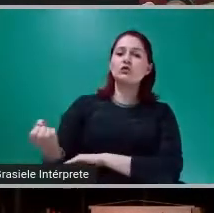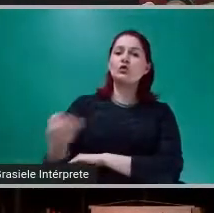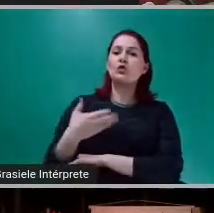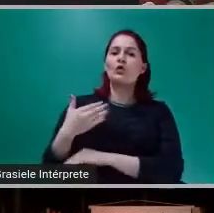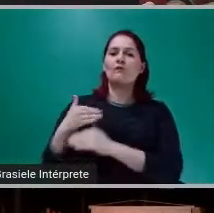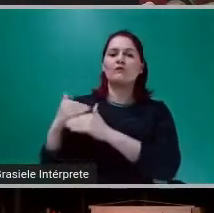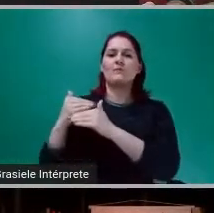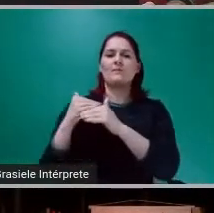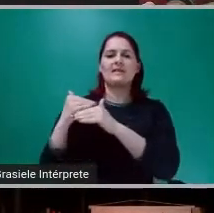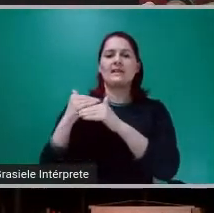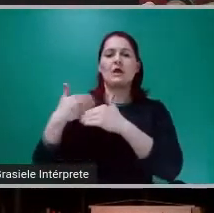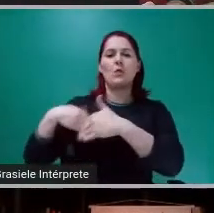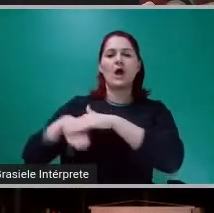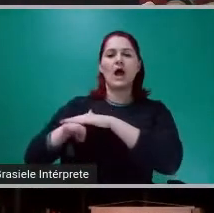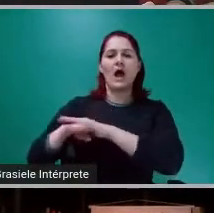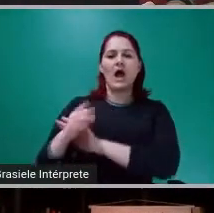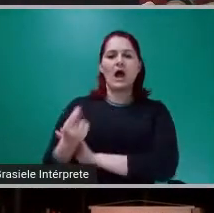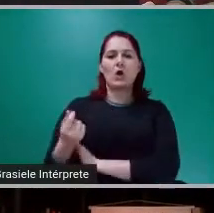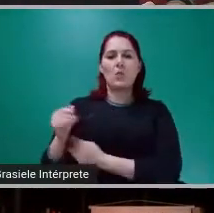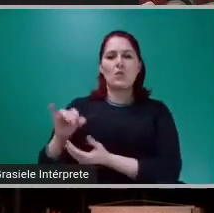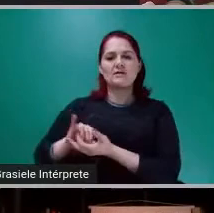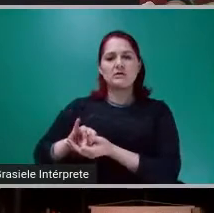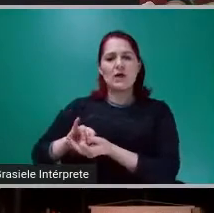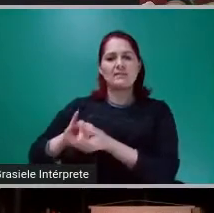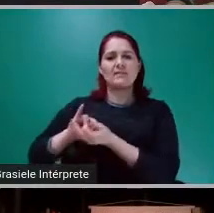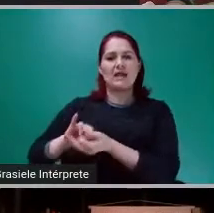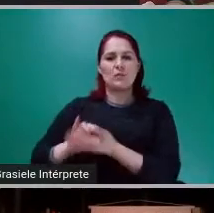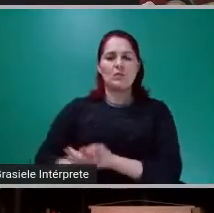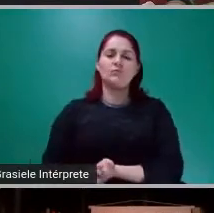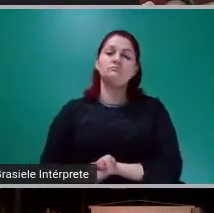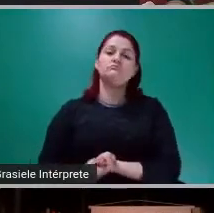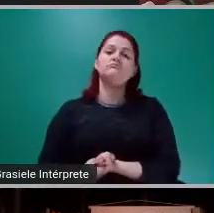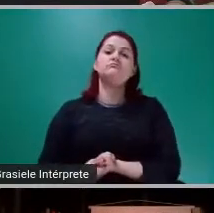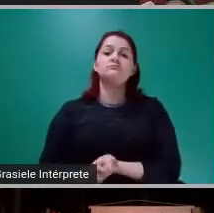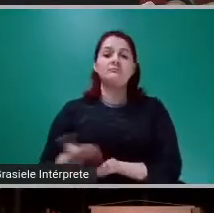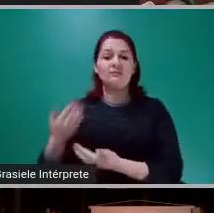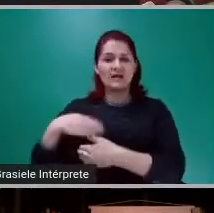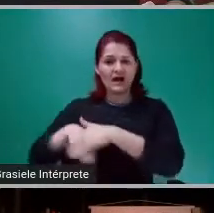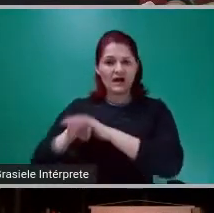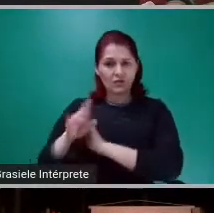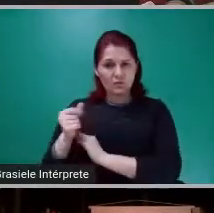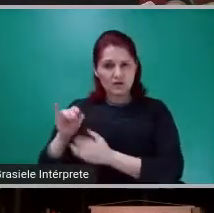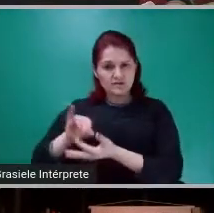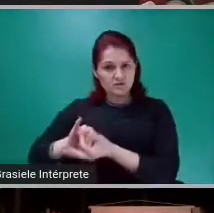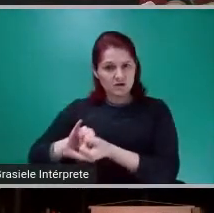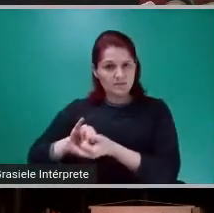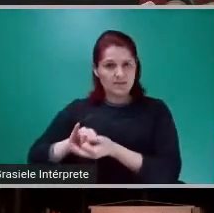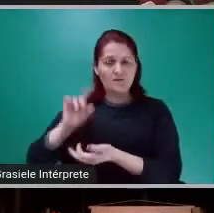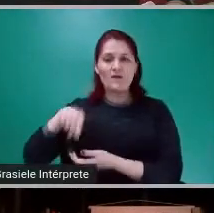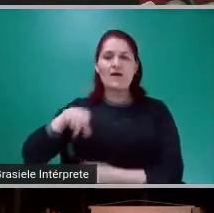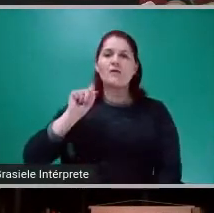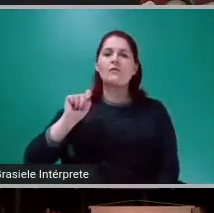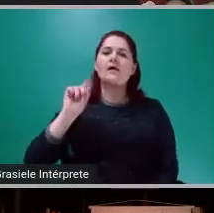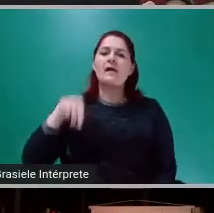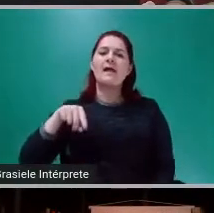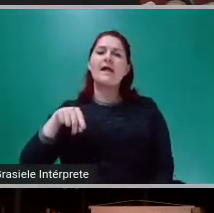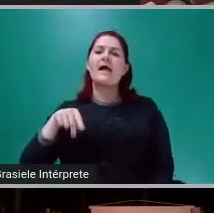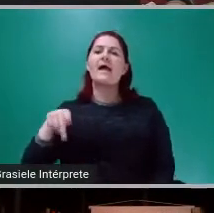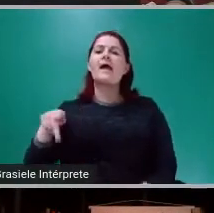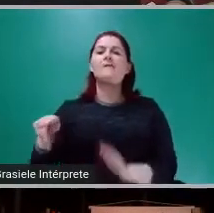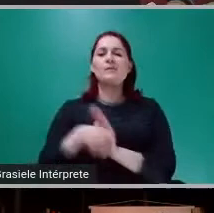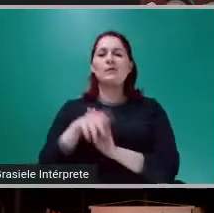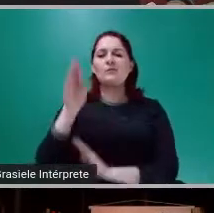de acumulação de capital. E qual é o novo padrão de acumulação de capital? A inserção subalterna do Brasil